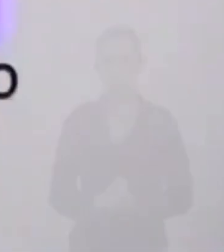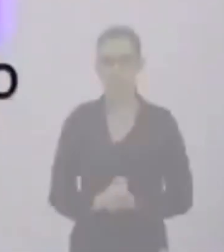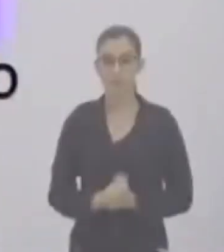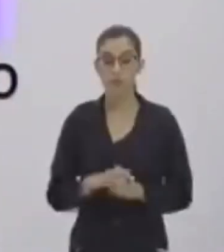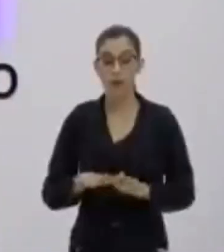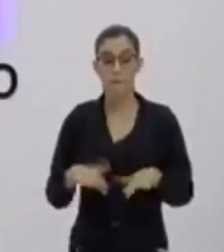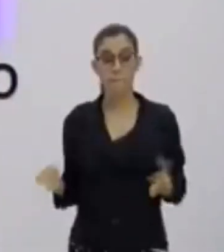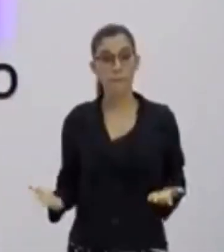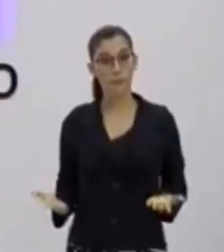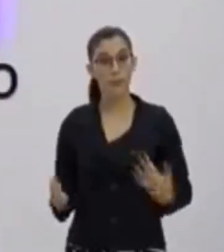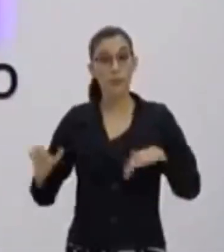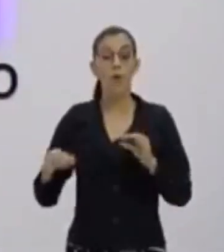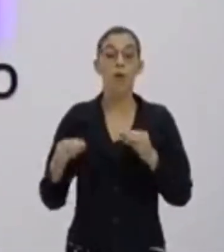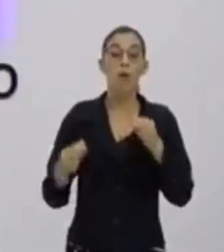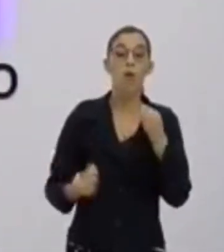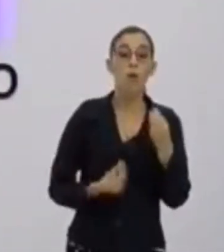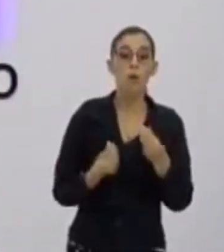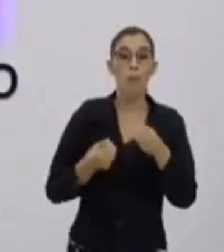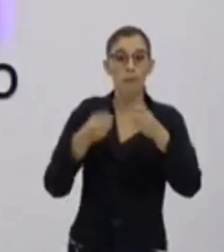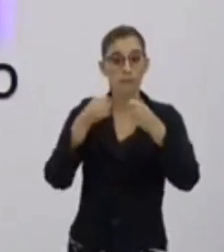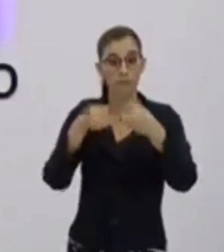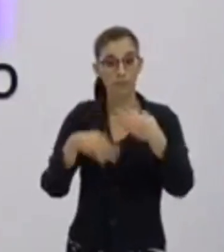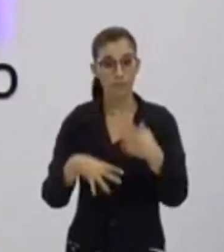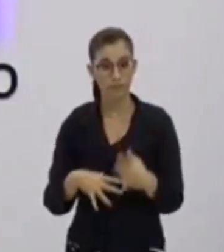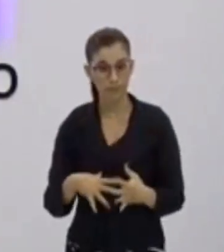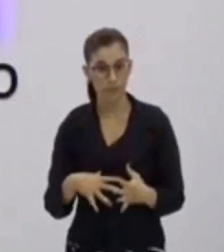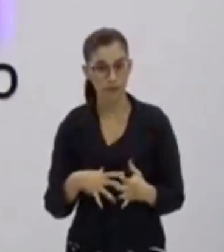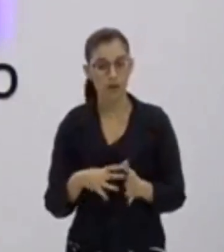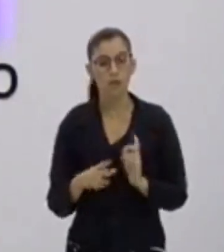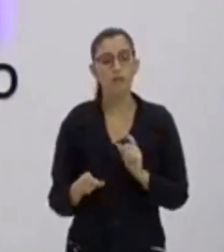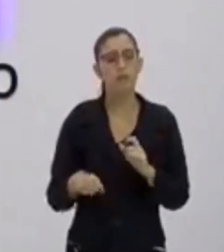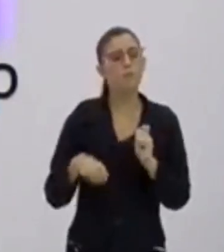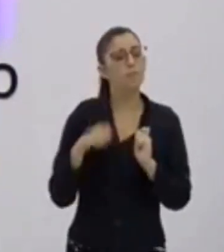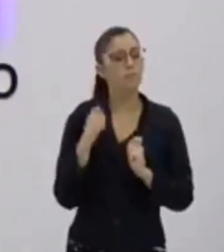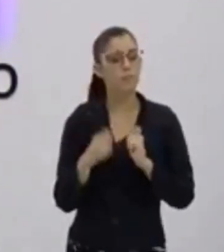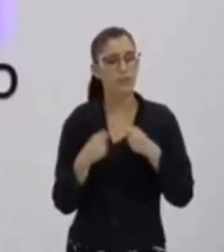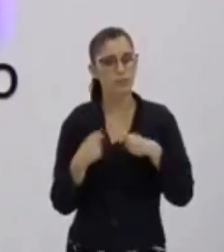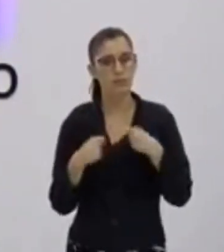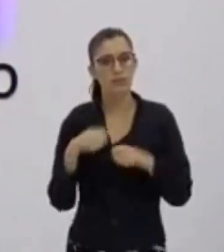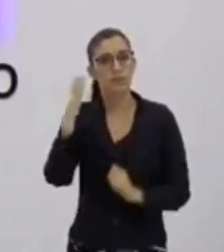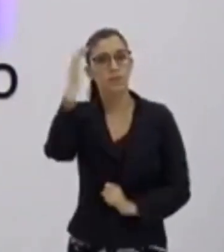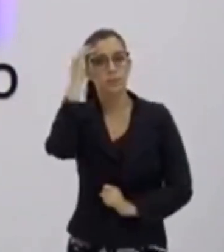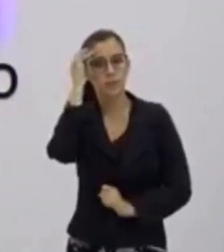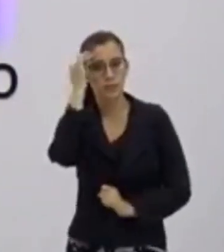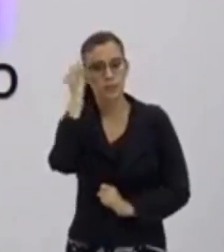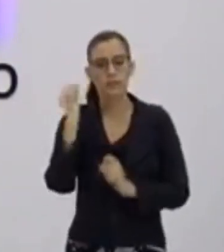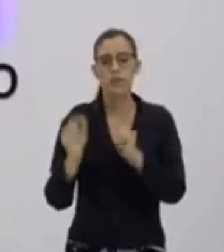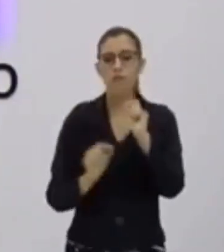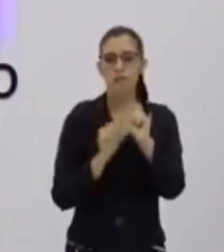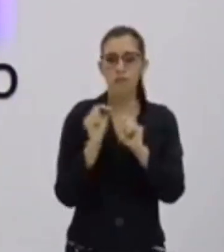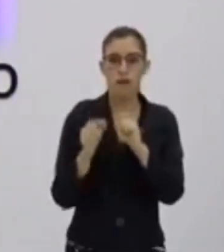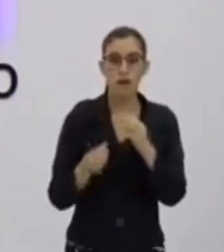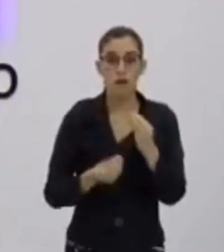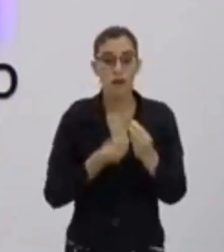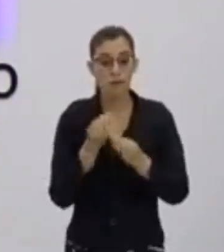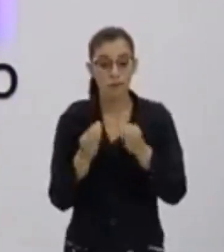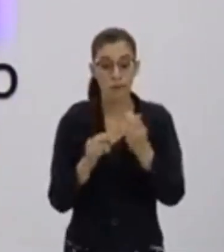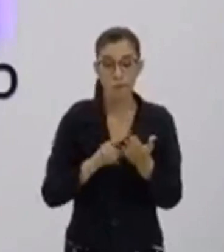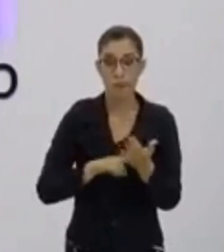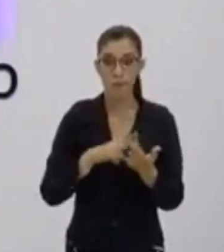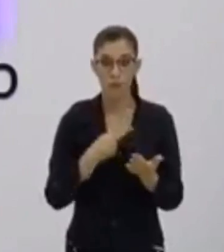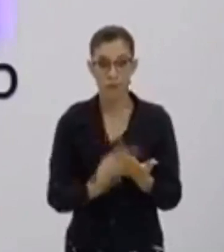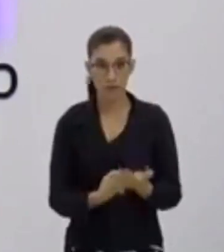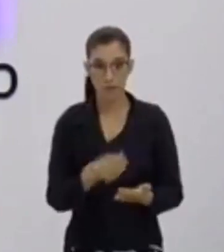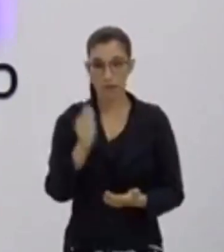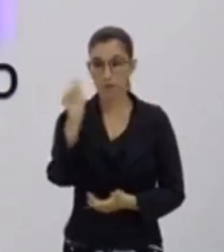Bom, como eu havia dito há pouco, nós temos que entender o que é um mapa. Ou melhor, como interpretar um